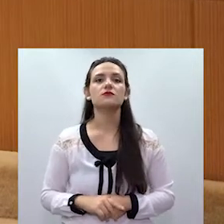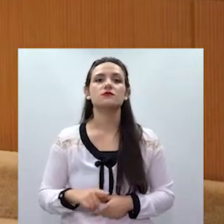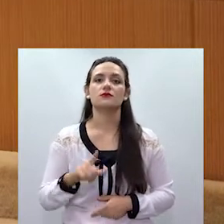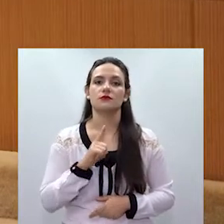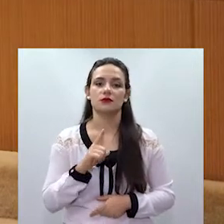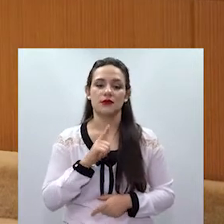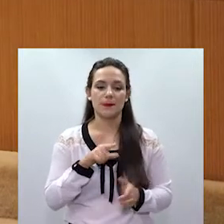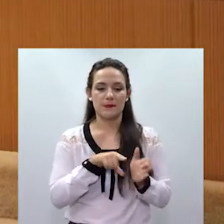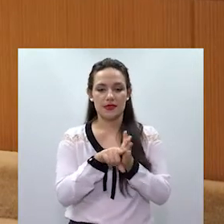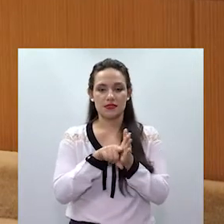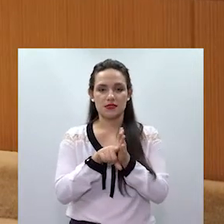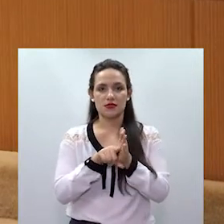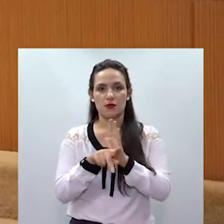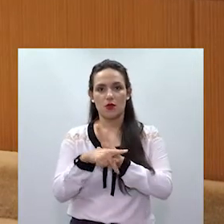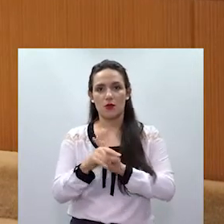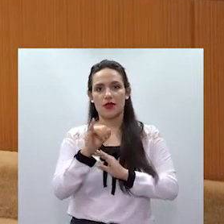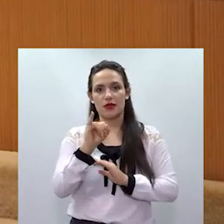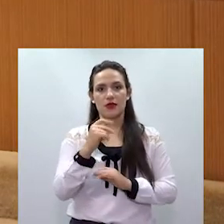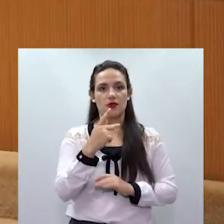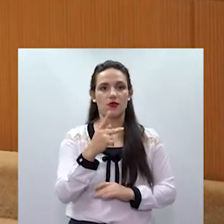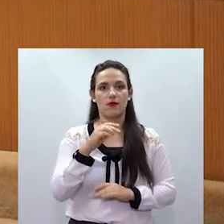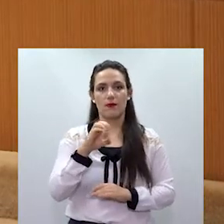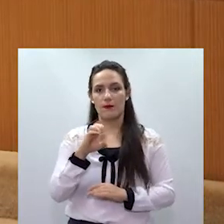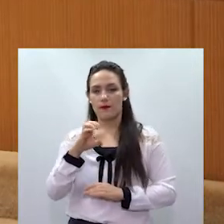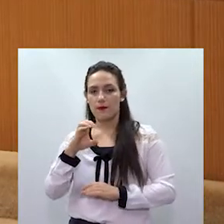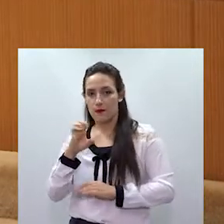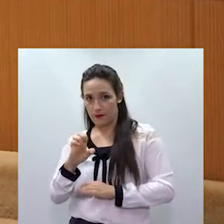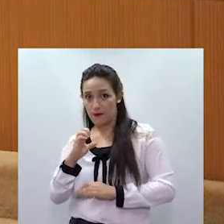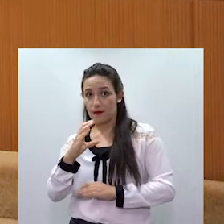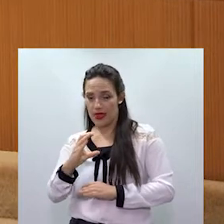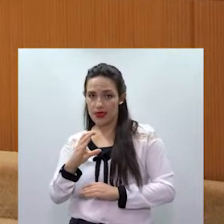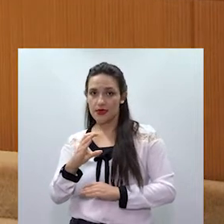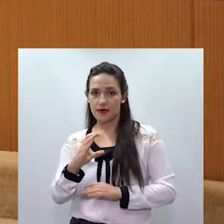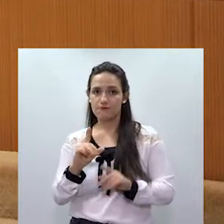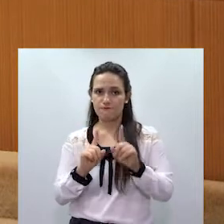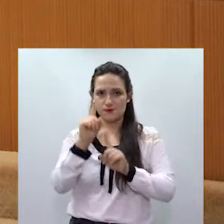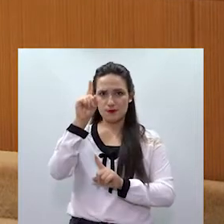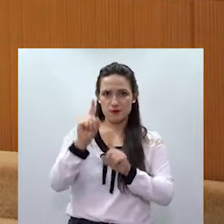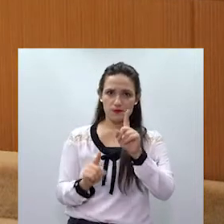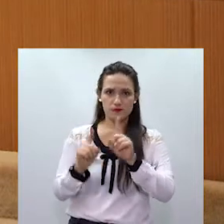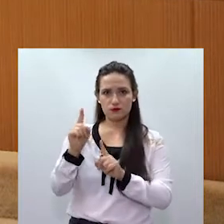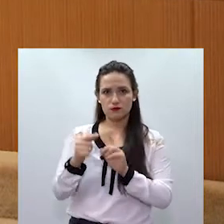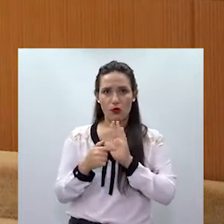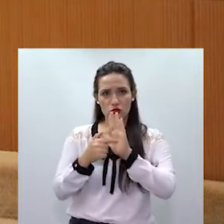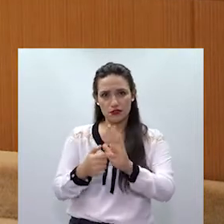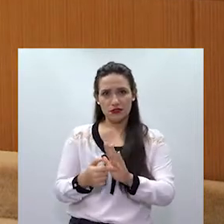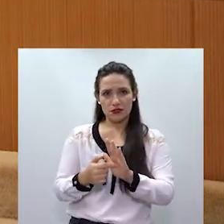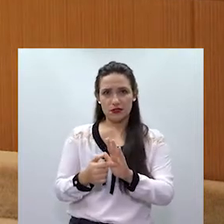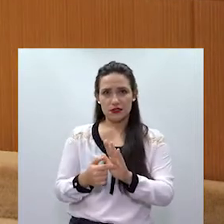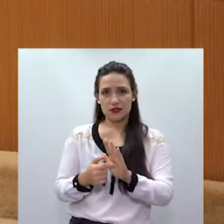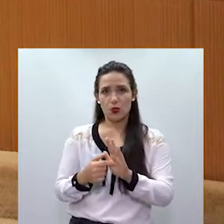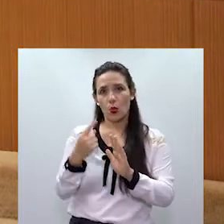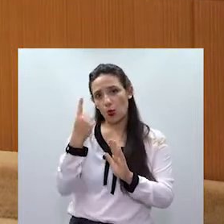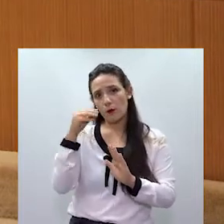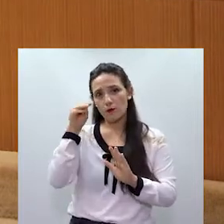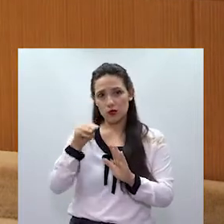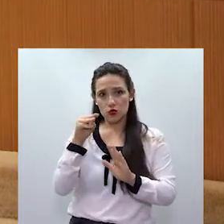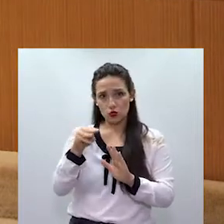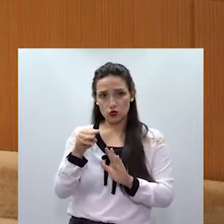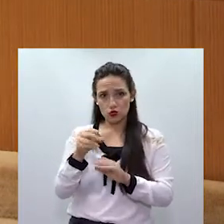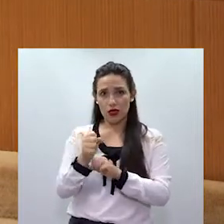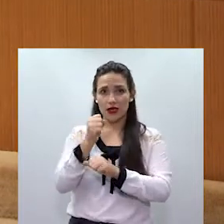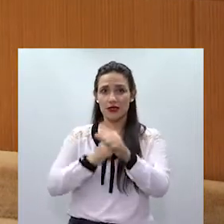pesquisa do IPEC, Inteligência em Pesquisa e Consultoria, revelam que a cada minuto do último ano,